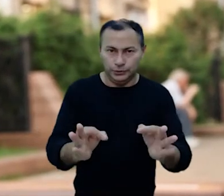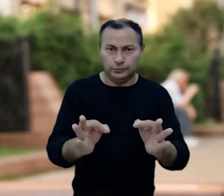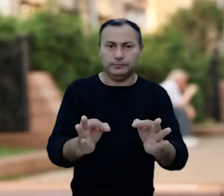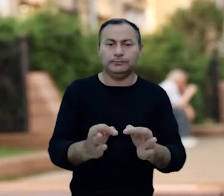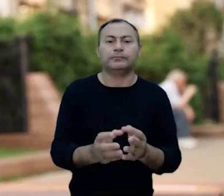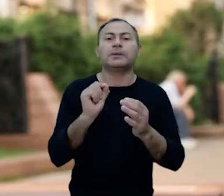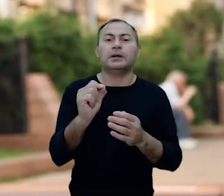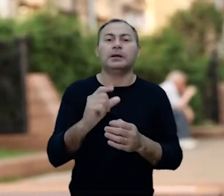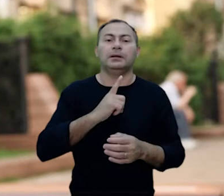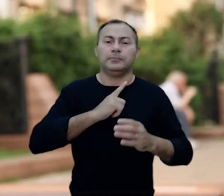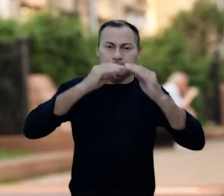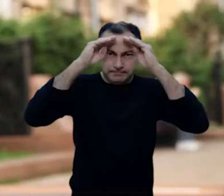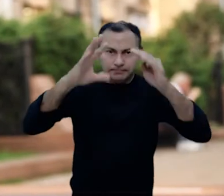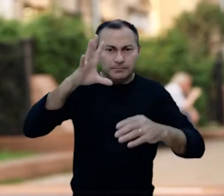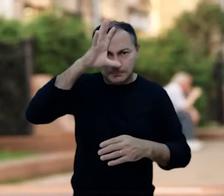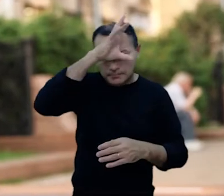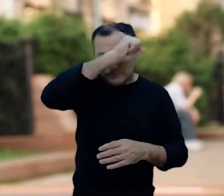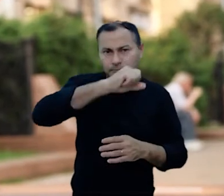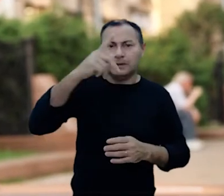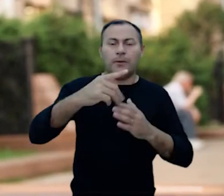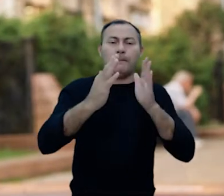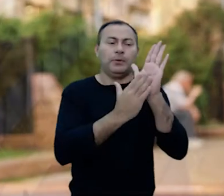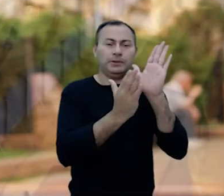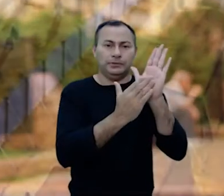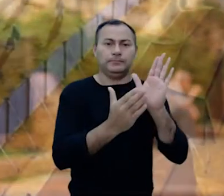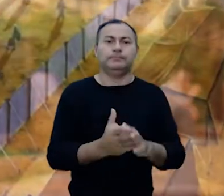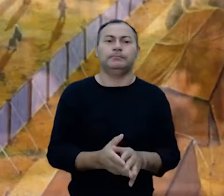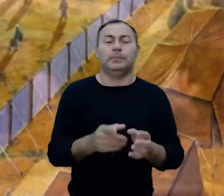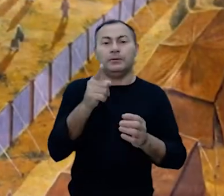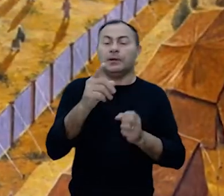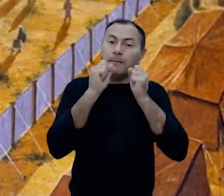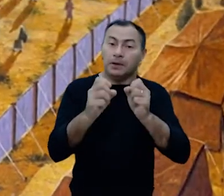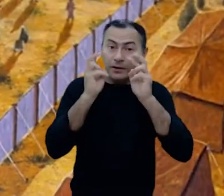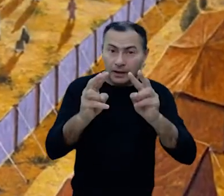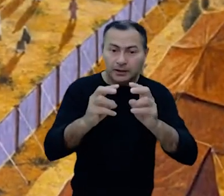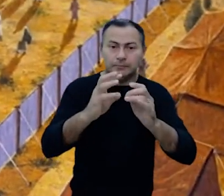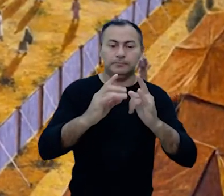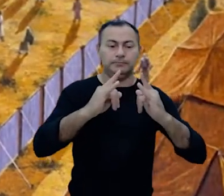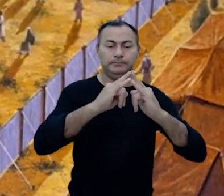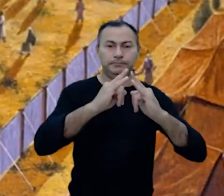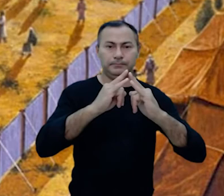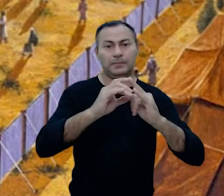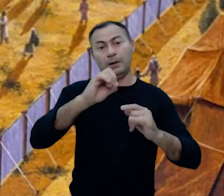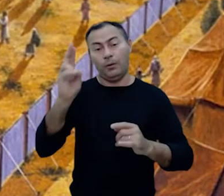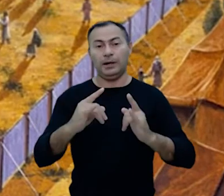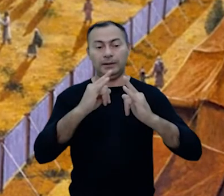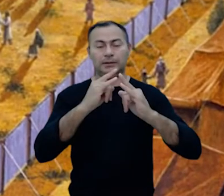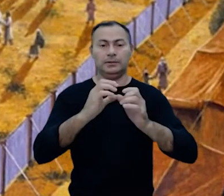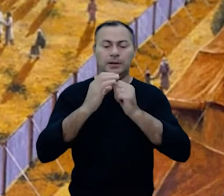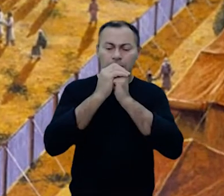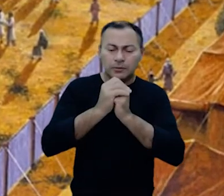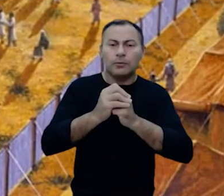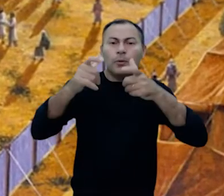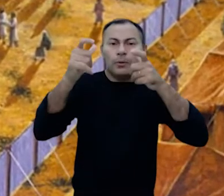que é justo e que tem cumprido e cumprirá o seu prometido. Como você pode ver, o tabernáculo ou